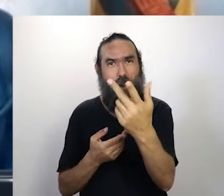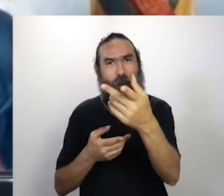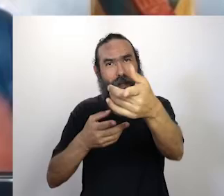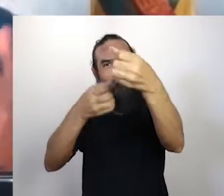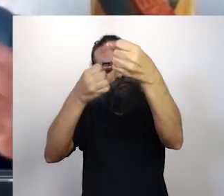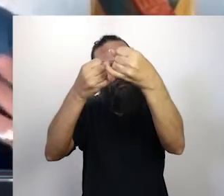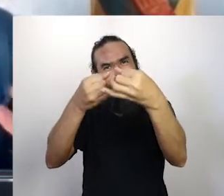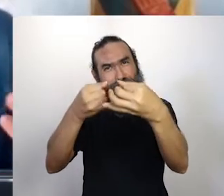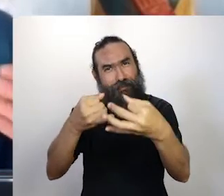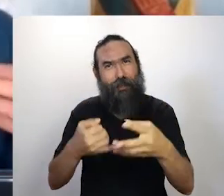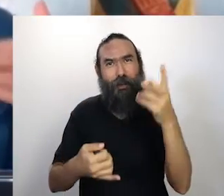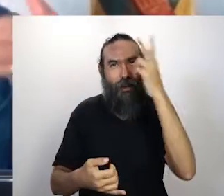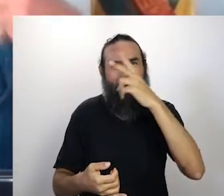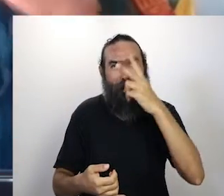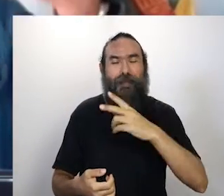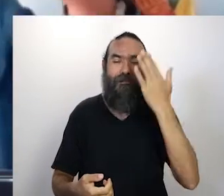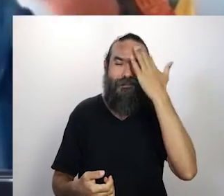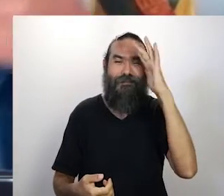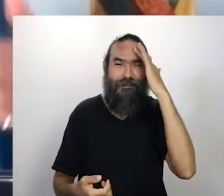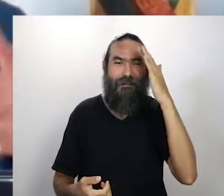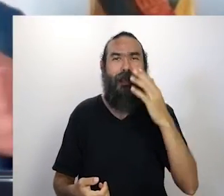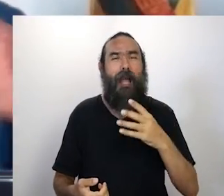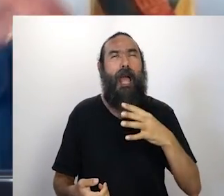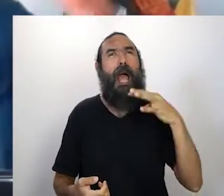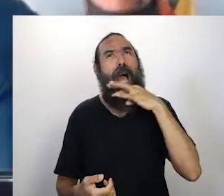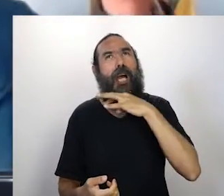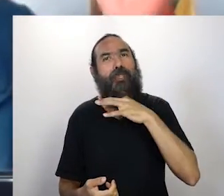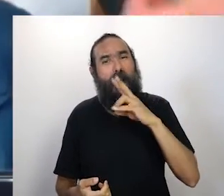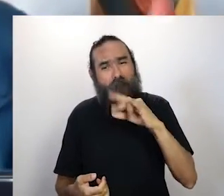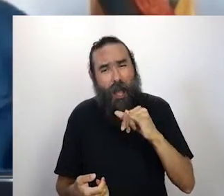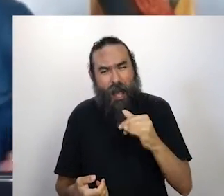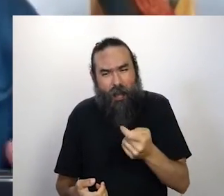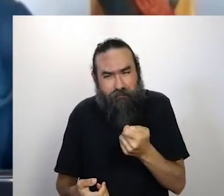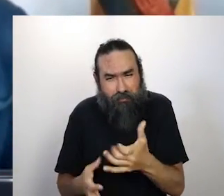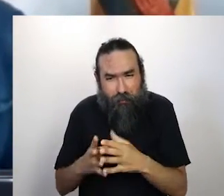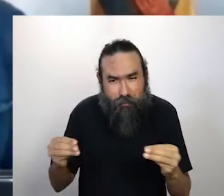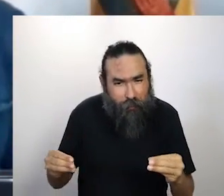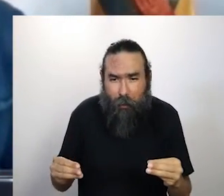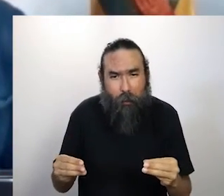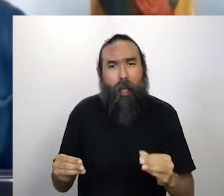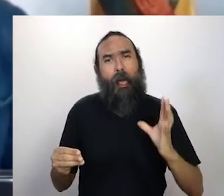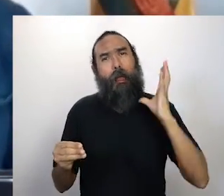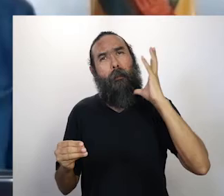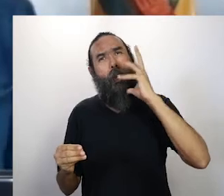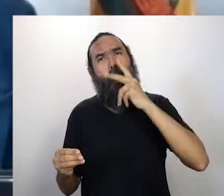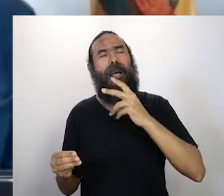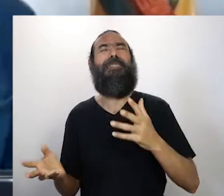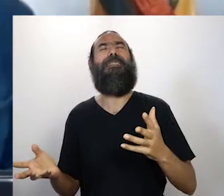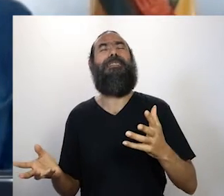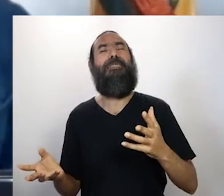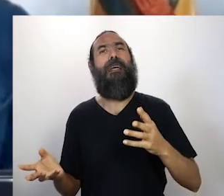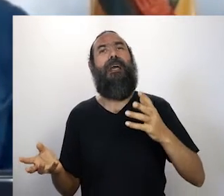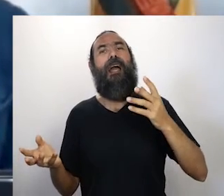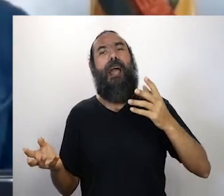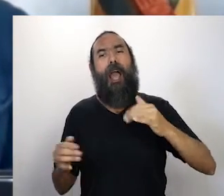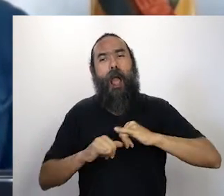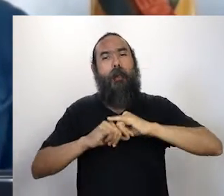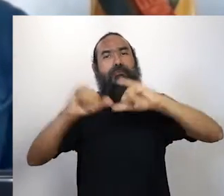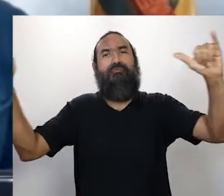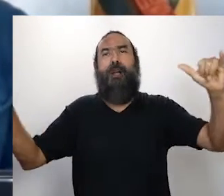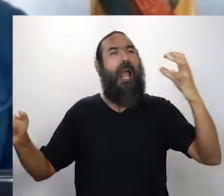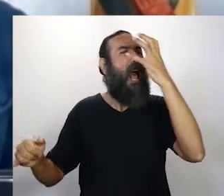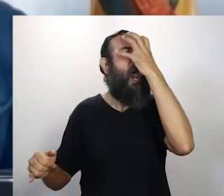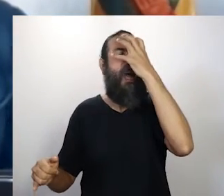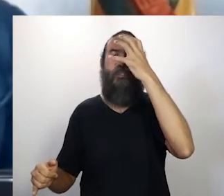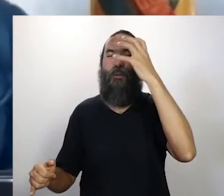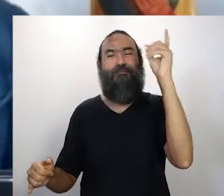foi roteirizando aí, da gente pensar que era pouco, depois é mais tempo, não, mas vai ter, aí não teve o São João, aí já disseram, não vai ter o Carnaval, você imagina o que